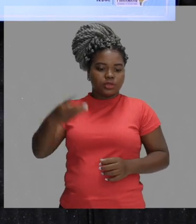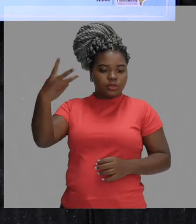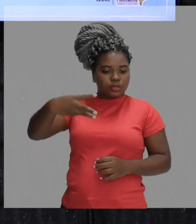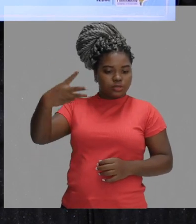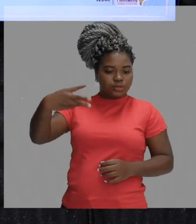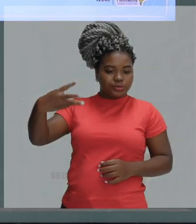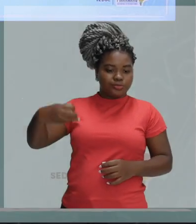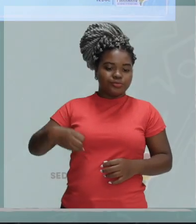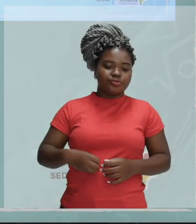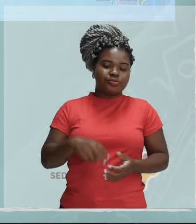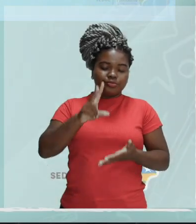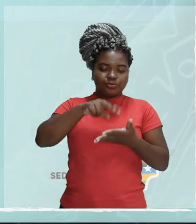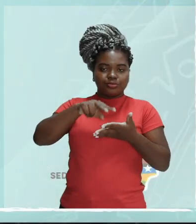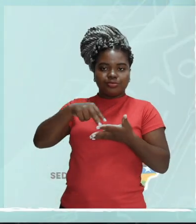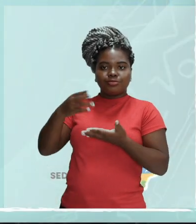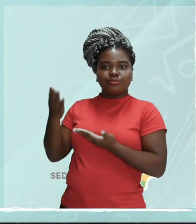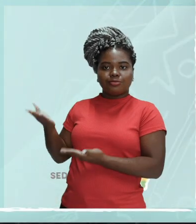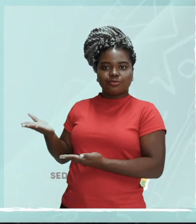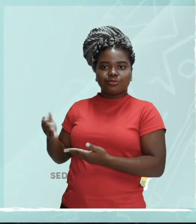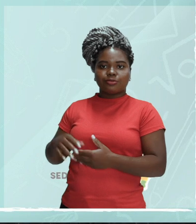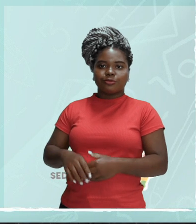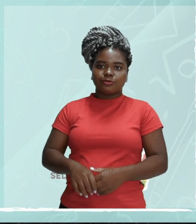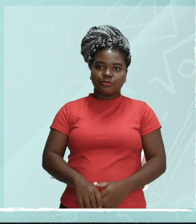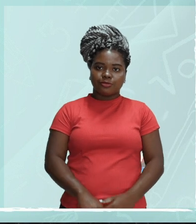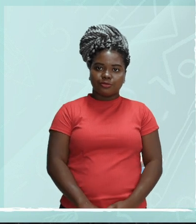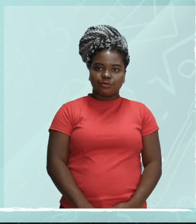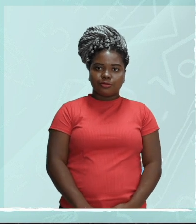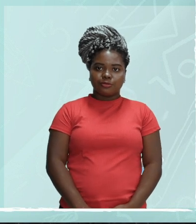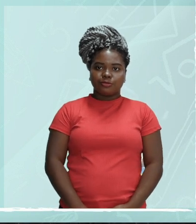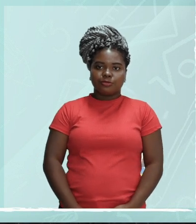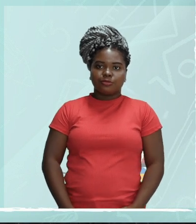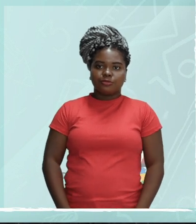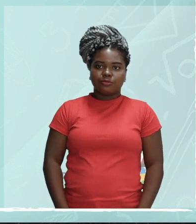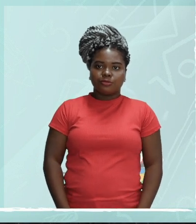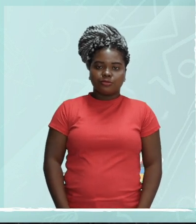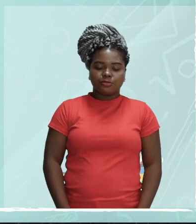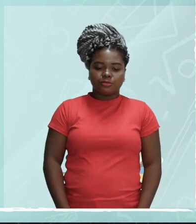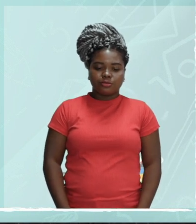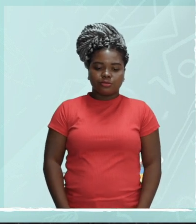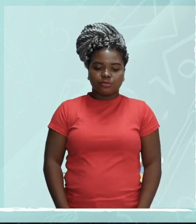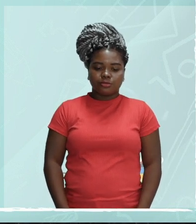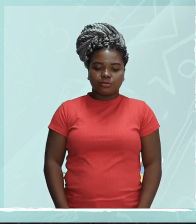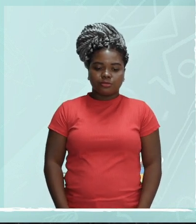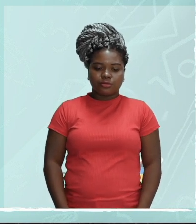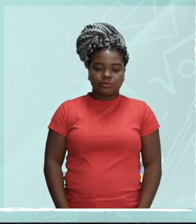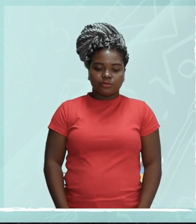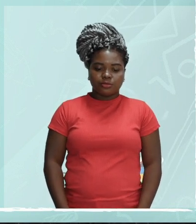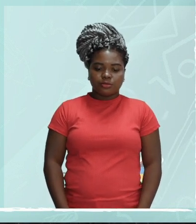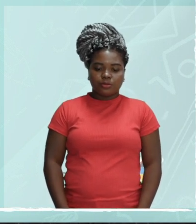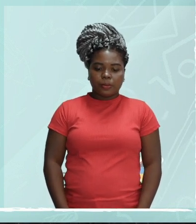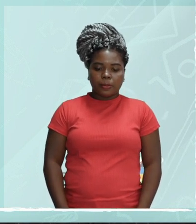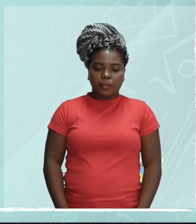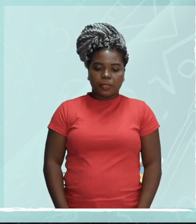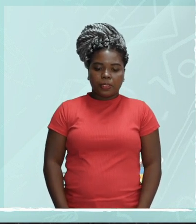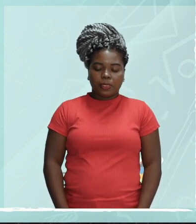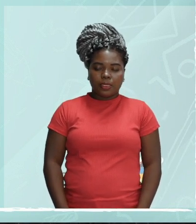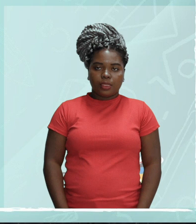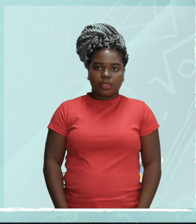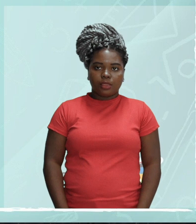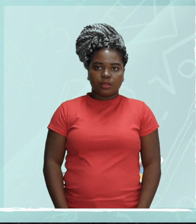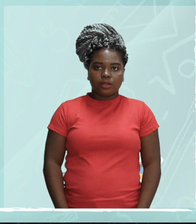seguinte. Um observador A olhando no espelho plano vê outro observador B.